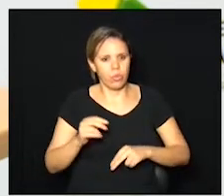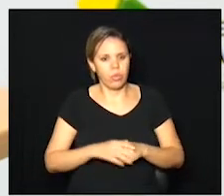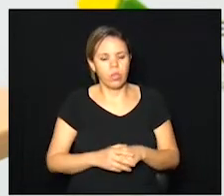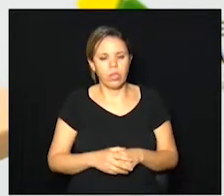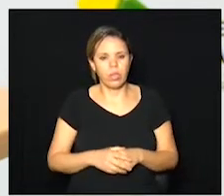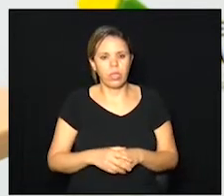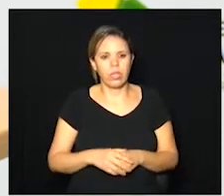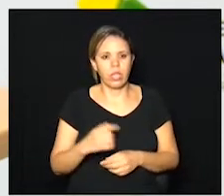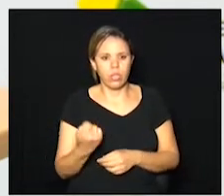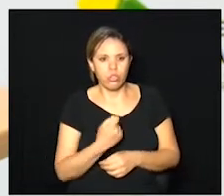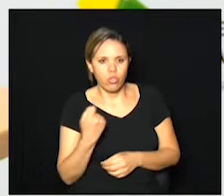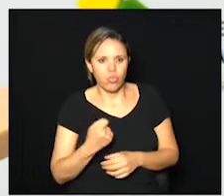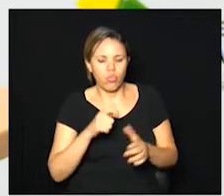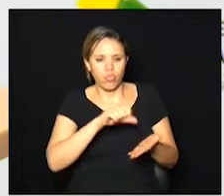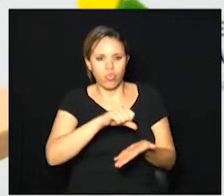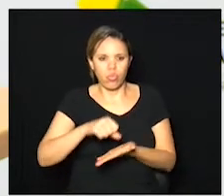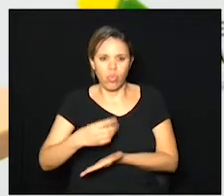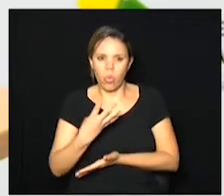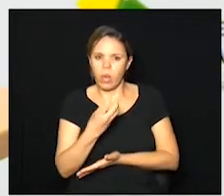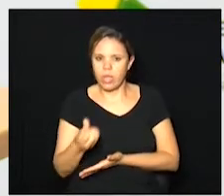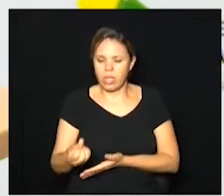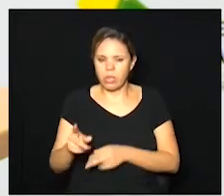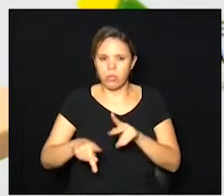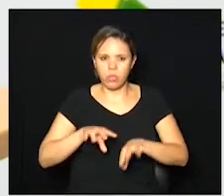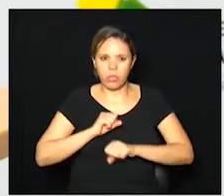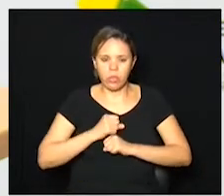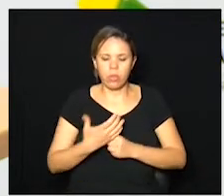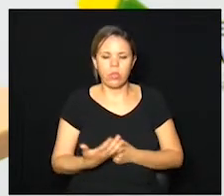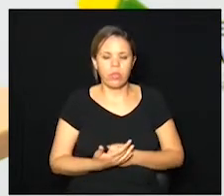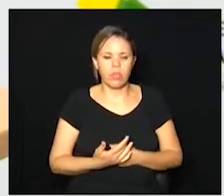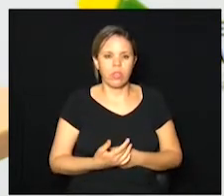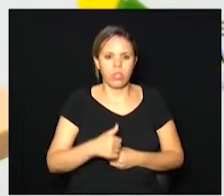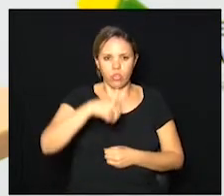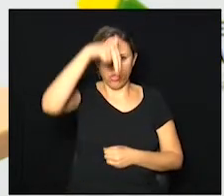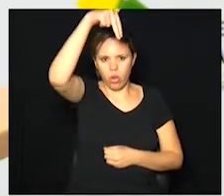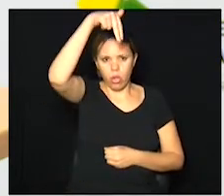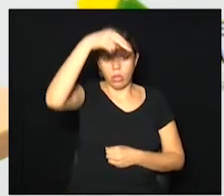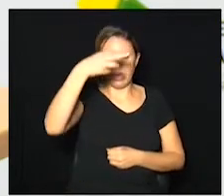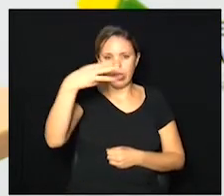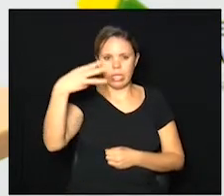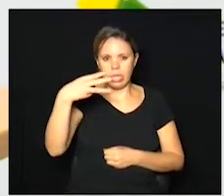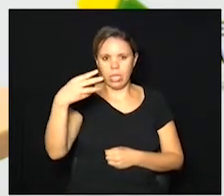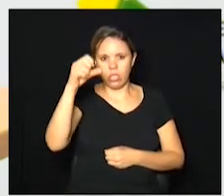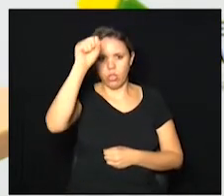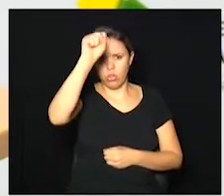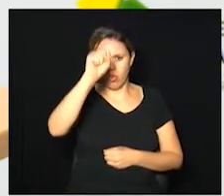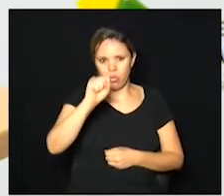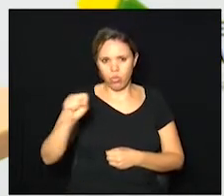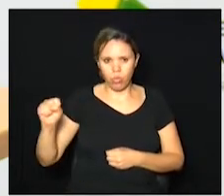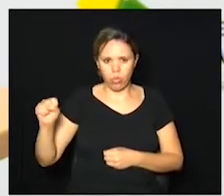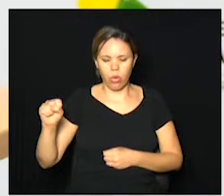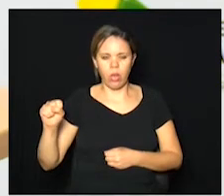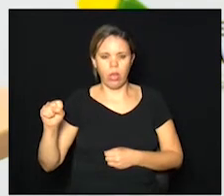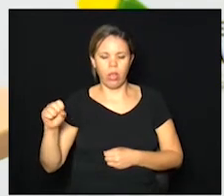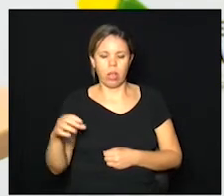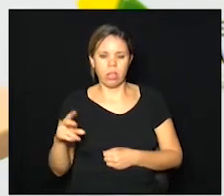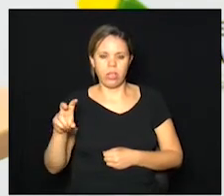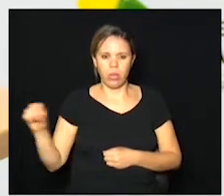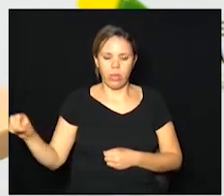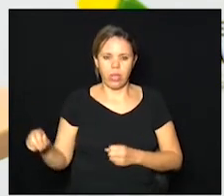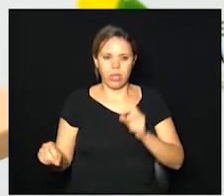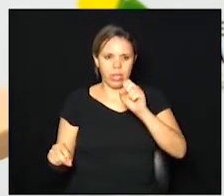46 pessoas na região norte 33 sudoeste 50 leste